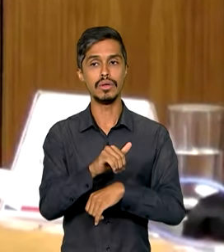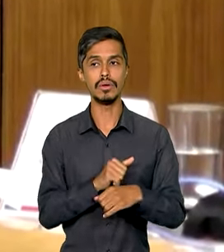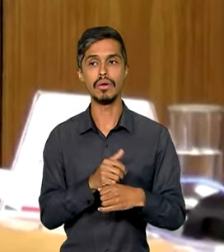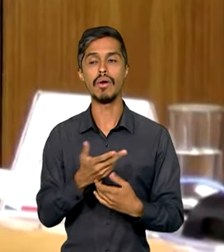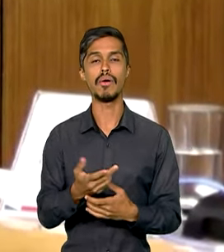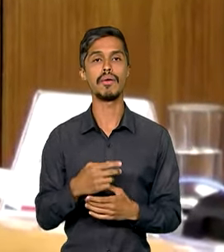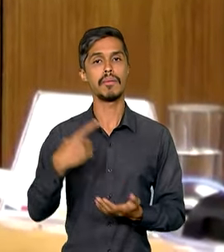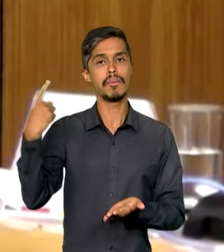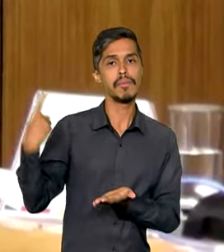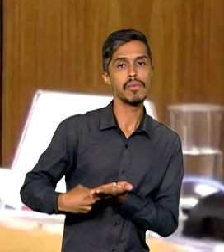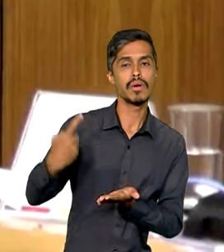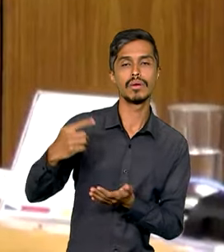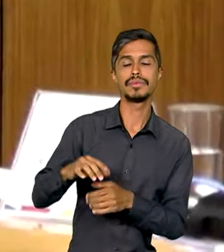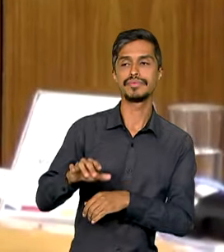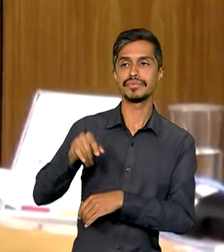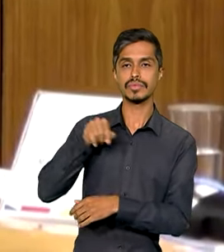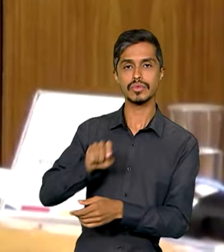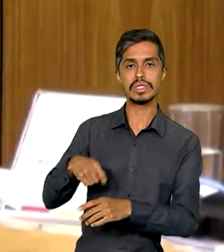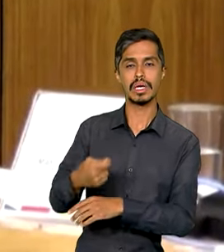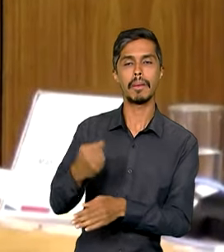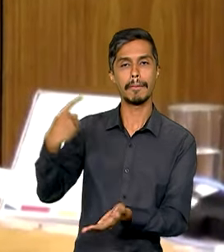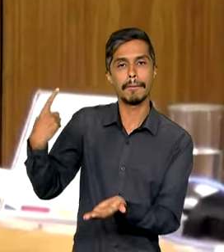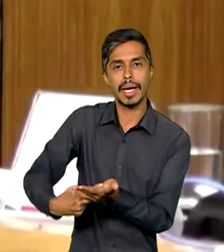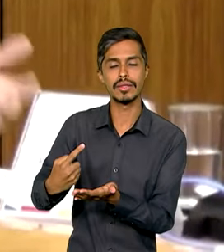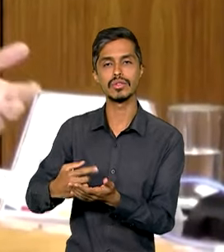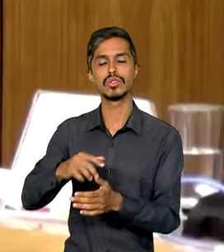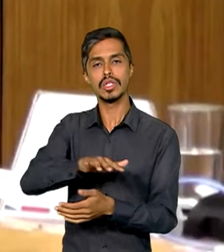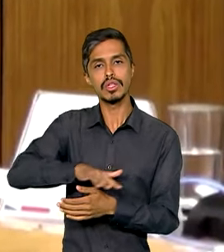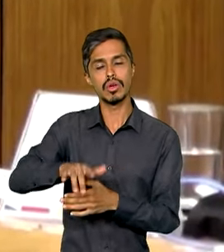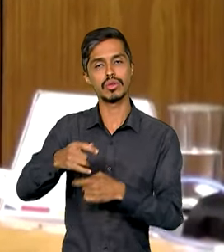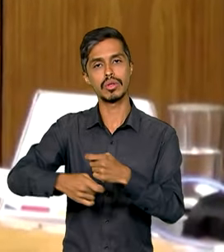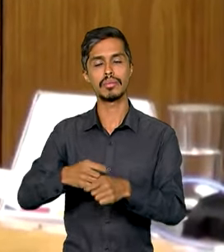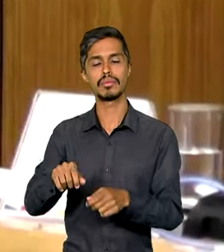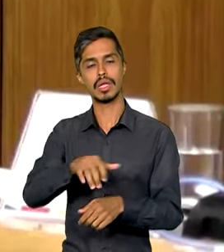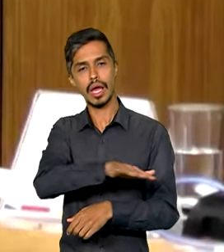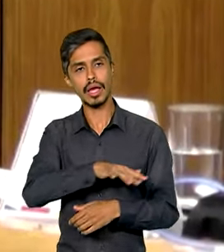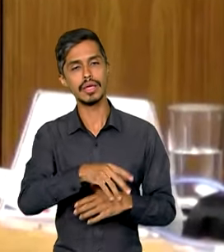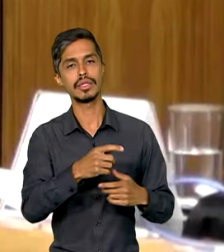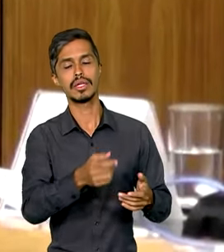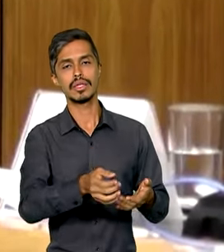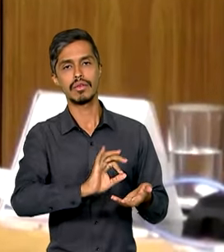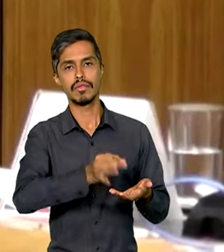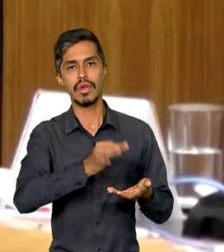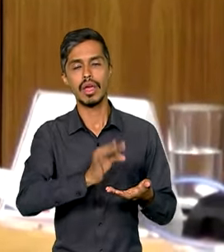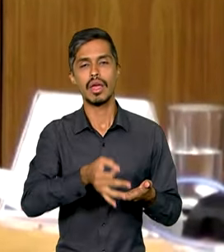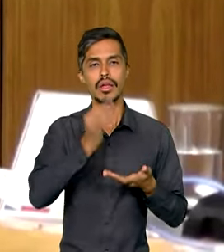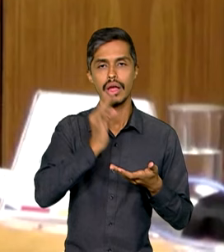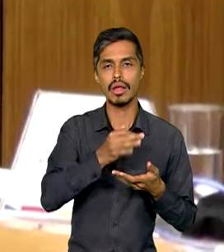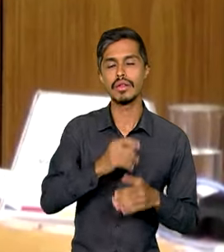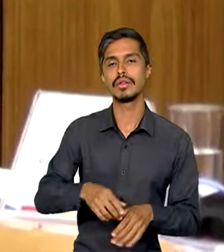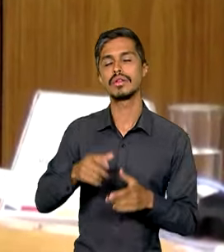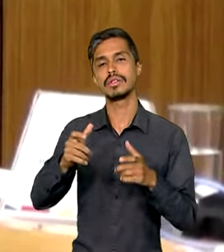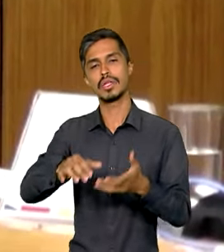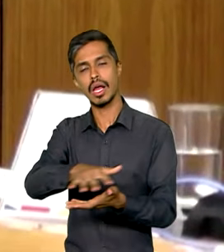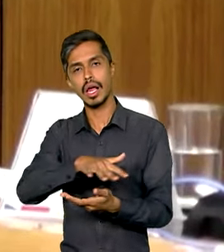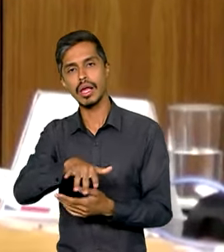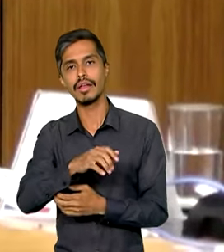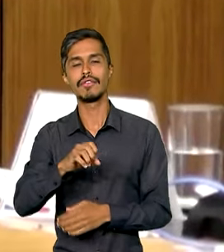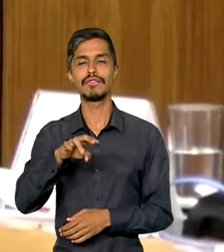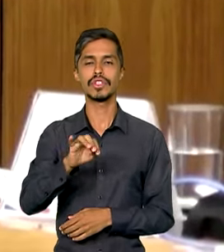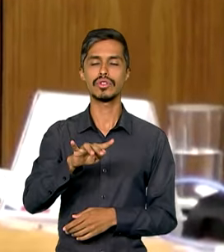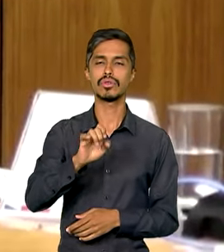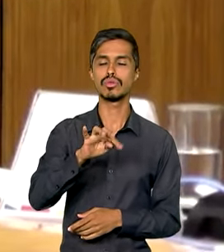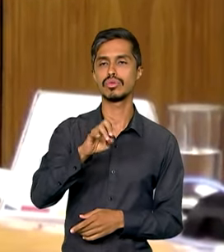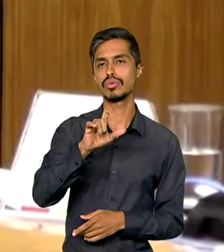dos pactos por setor econômico. Então, tem o pacto do café, tem o pacto da vitinicultura, terá no futuro breve